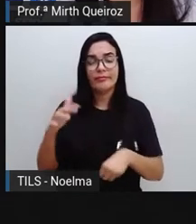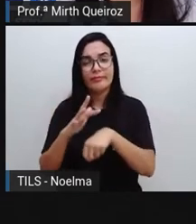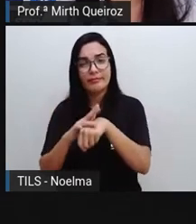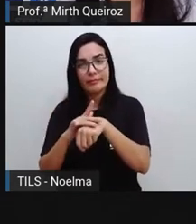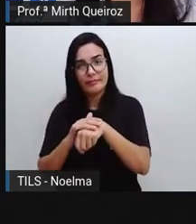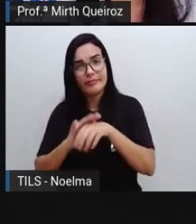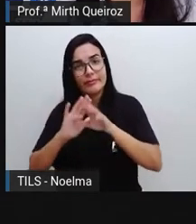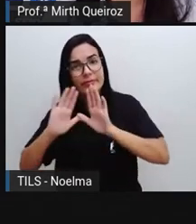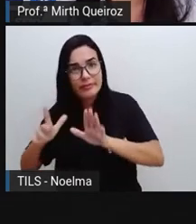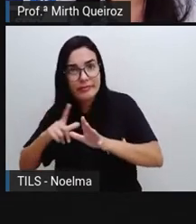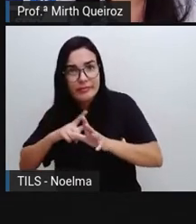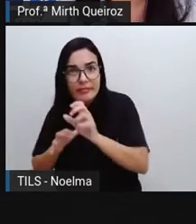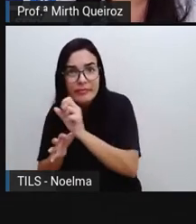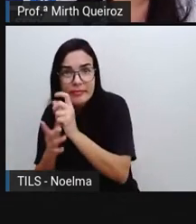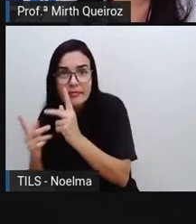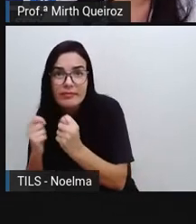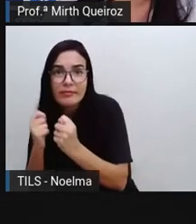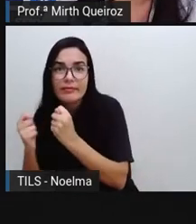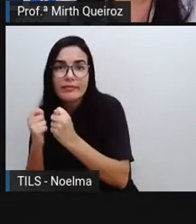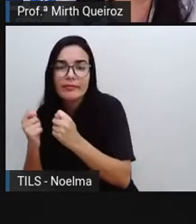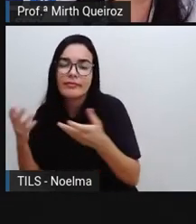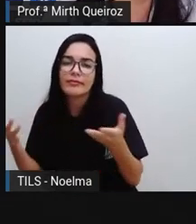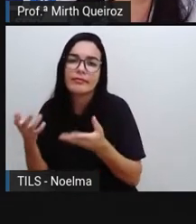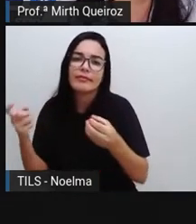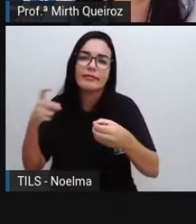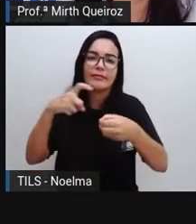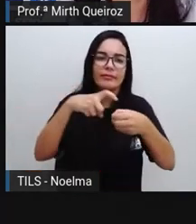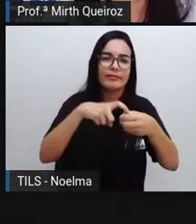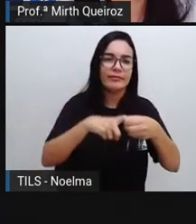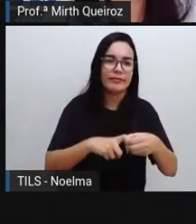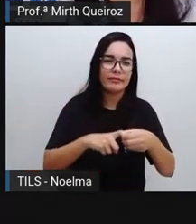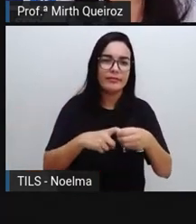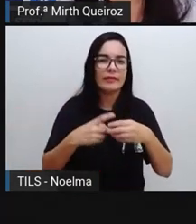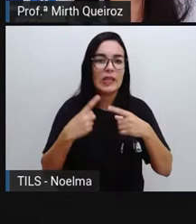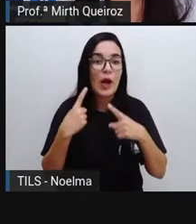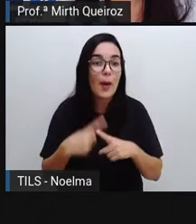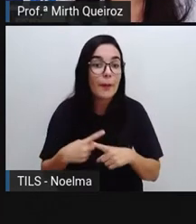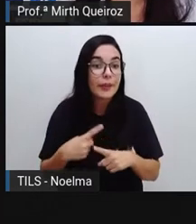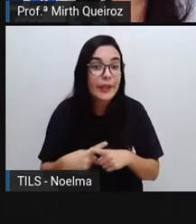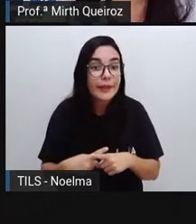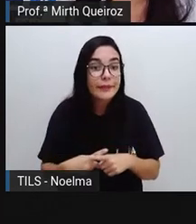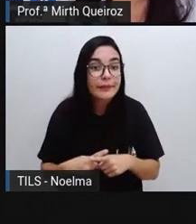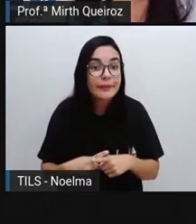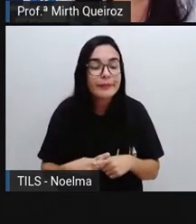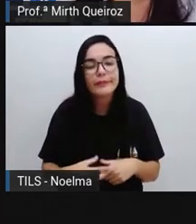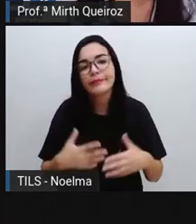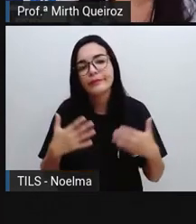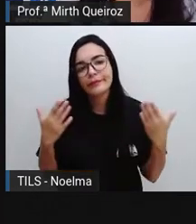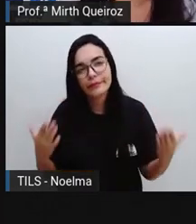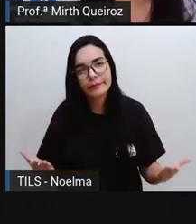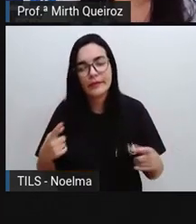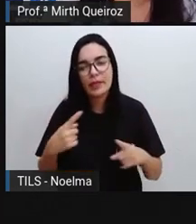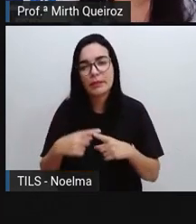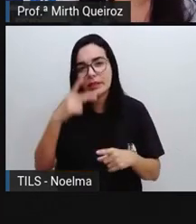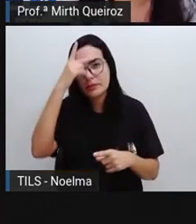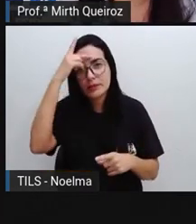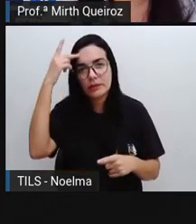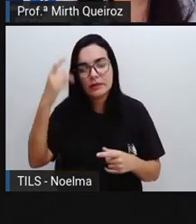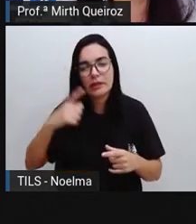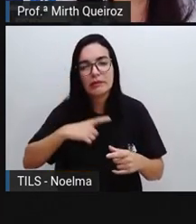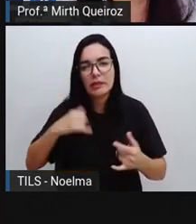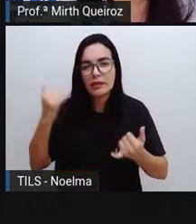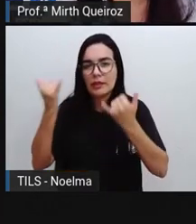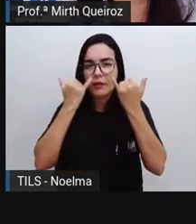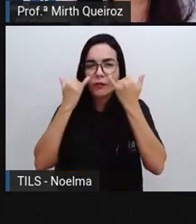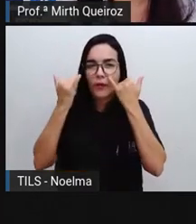estavam controladas. Infelizmente, isso está acontecendo, né? E aí, a gente vai também